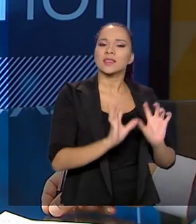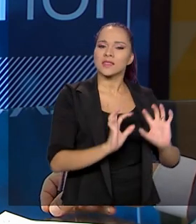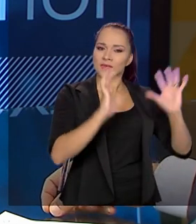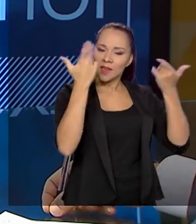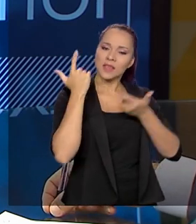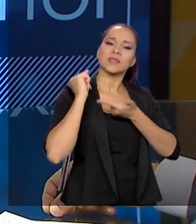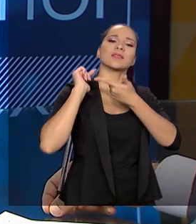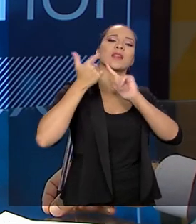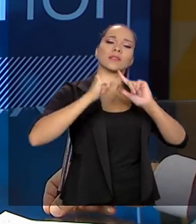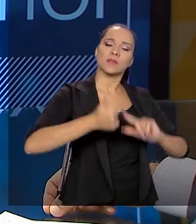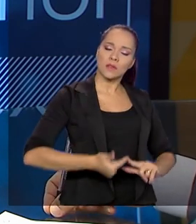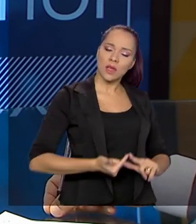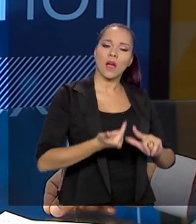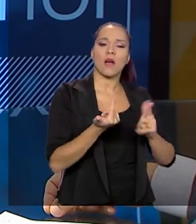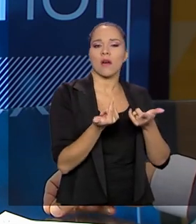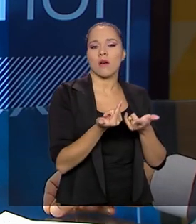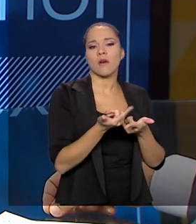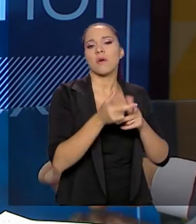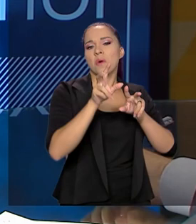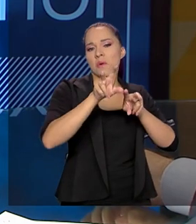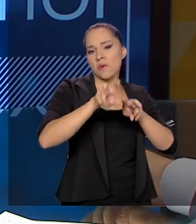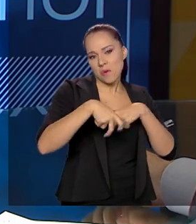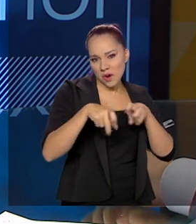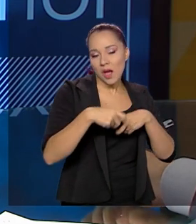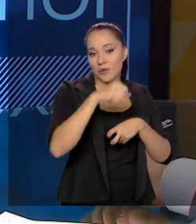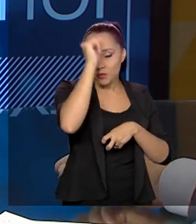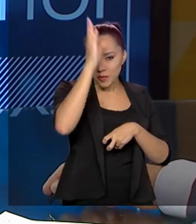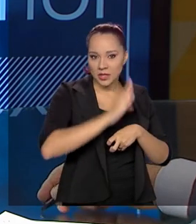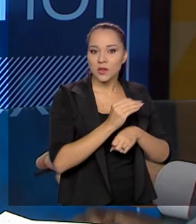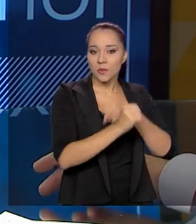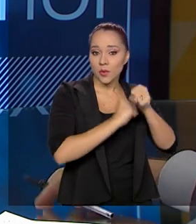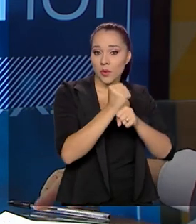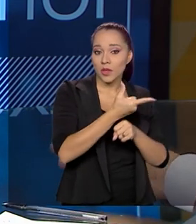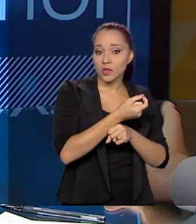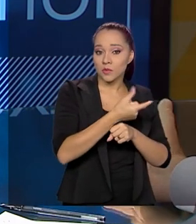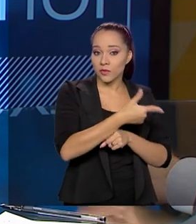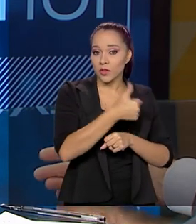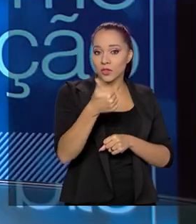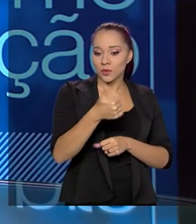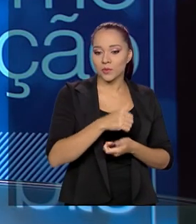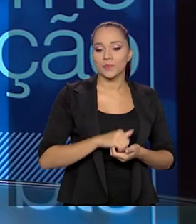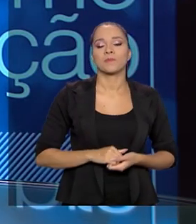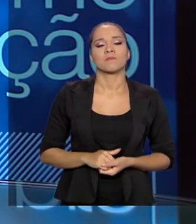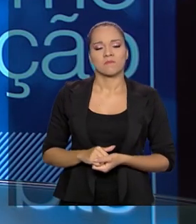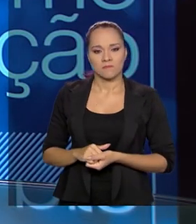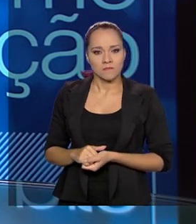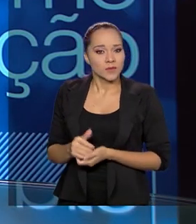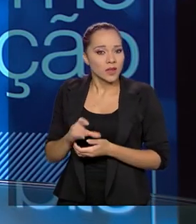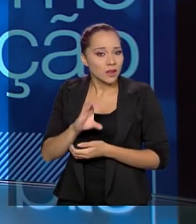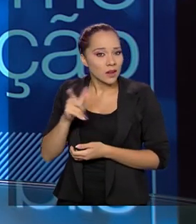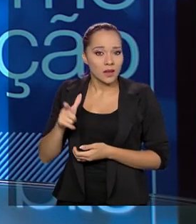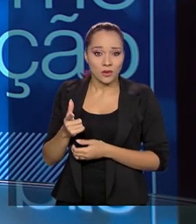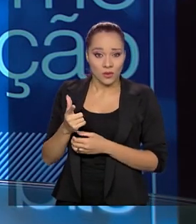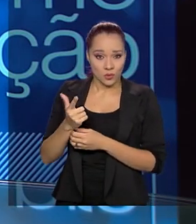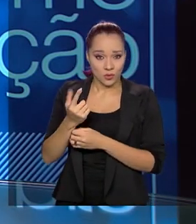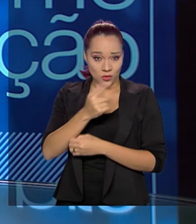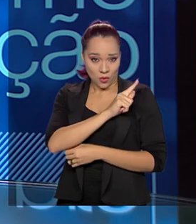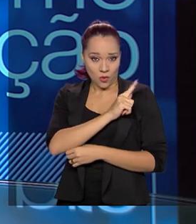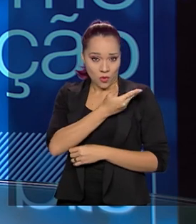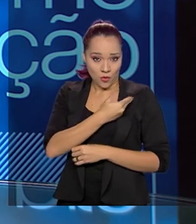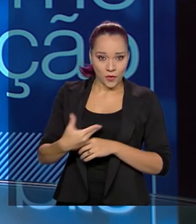tradicionais rurais no Brasil em 2021, né? Durante os últimos governos,